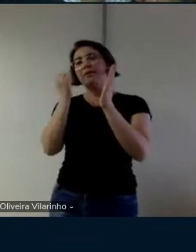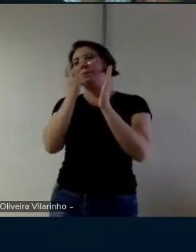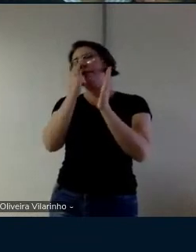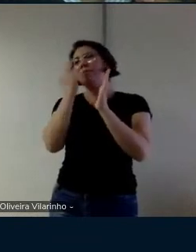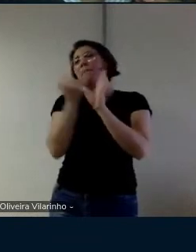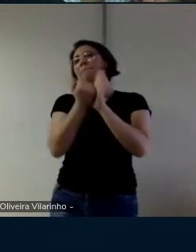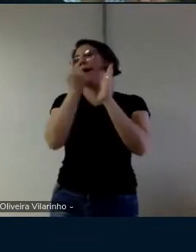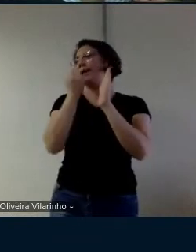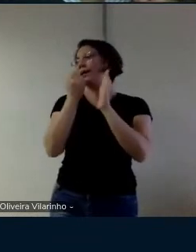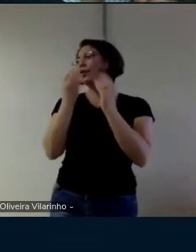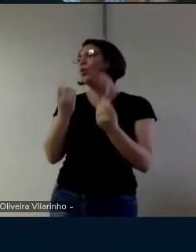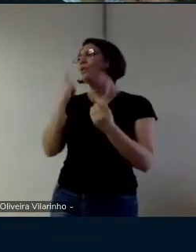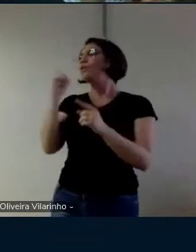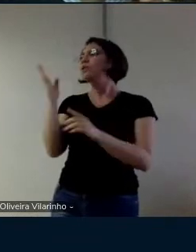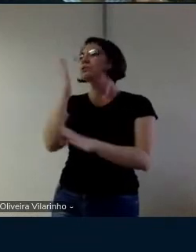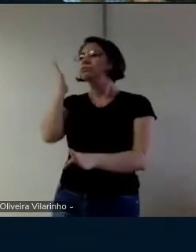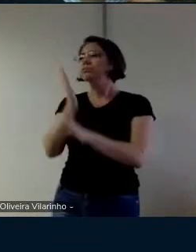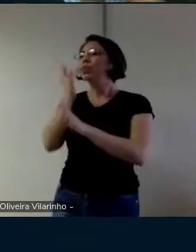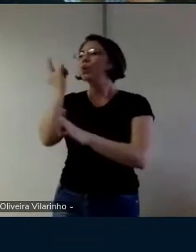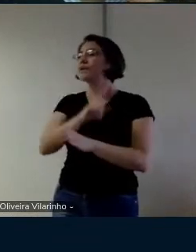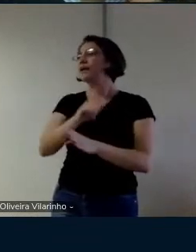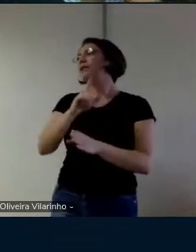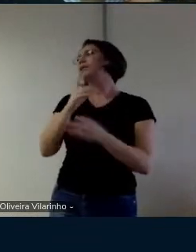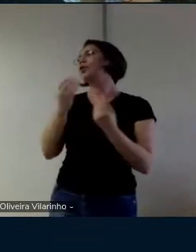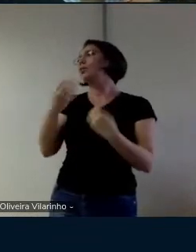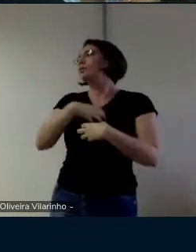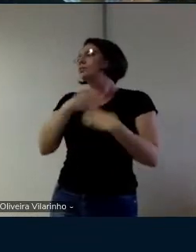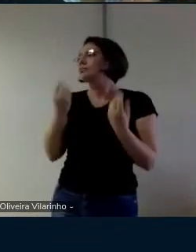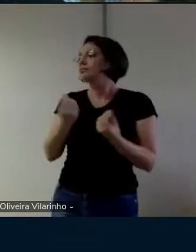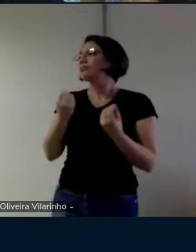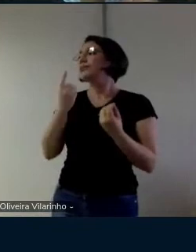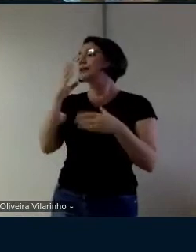especificamente dentro do campo morfológico